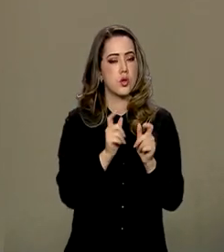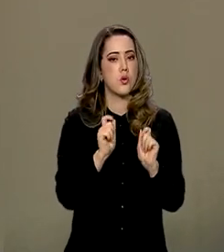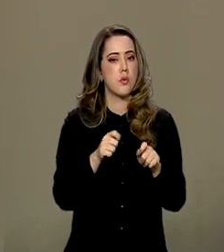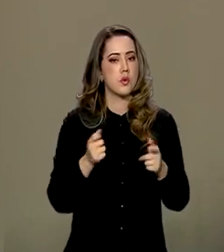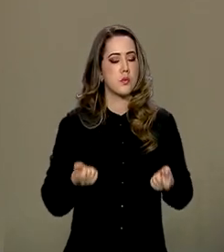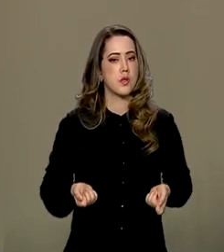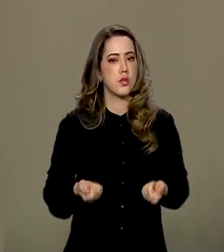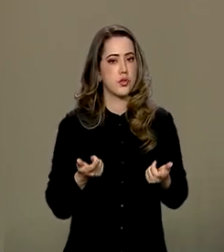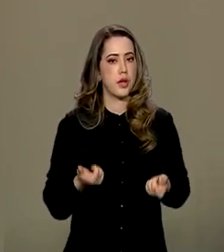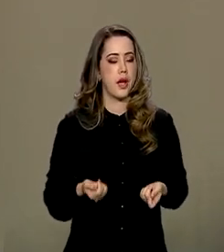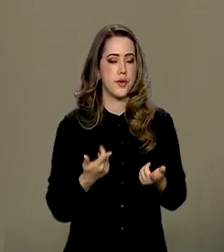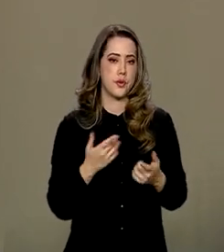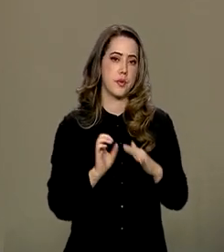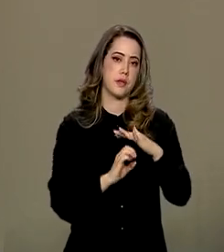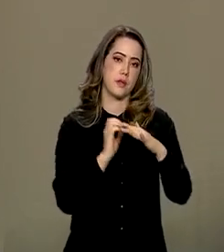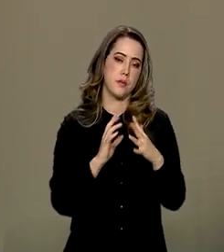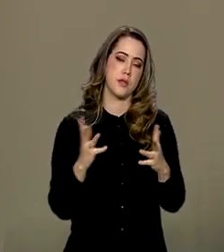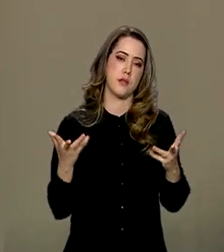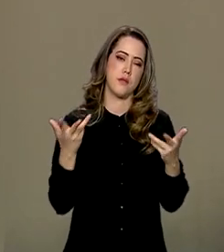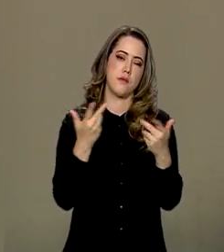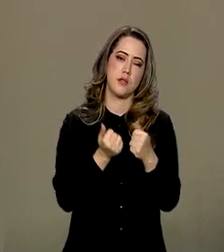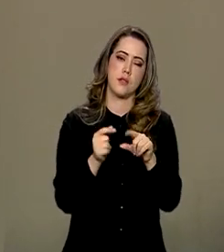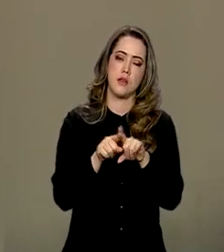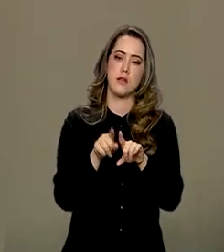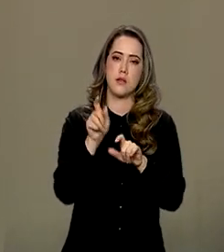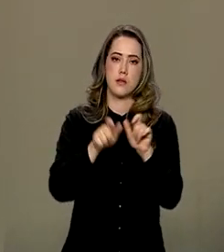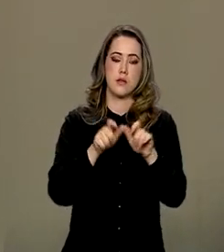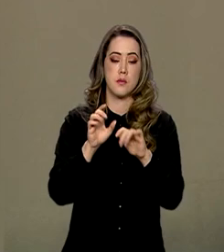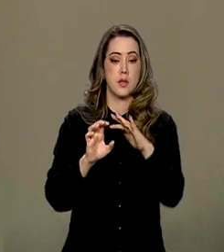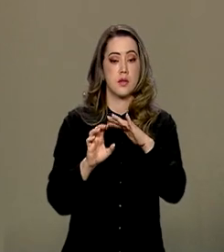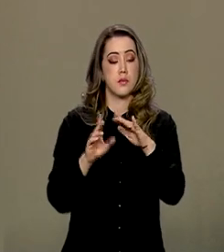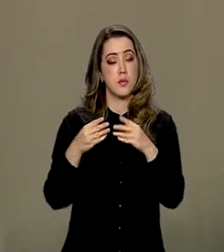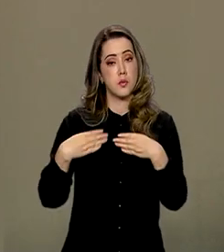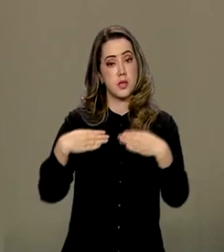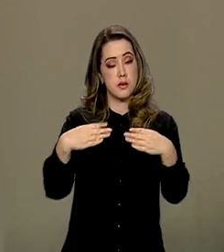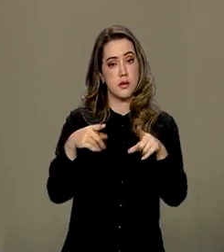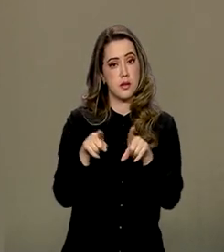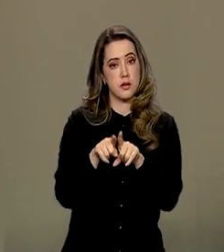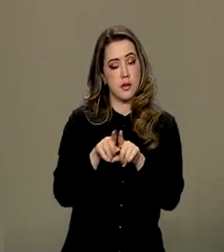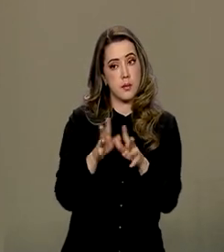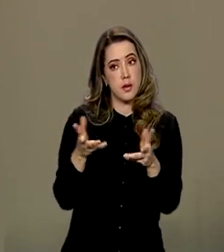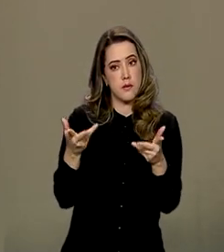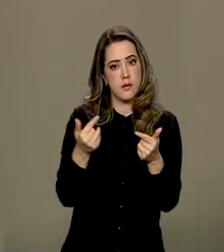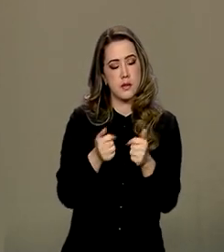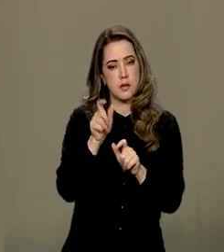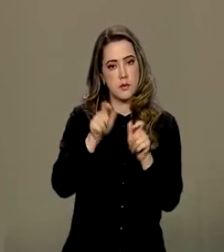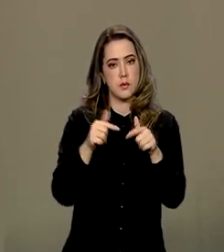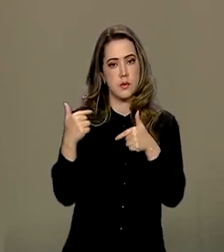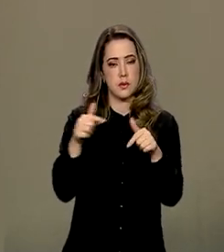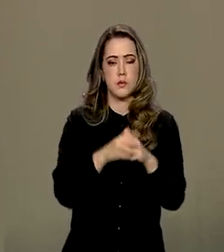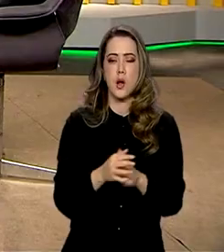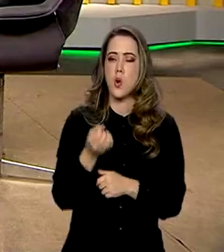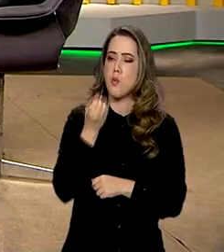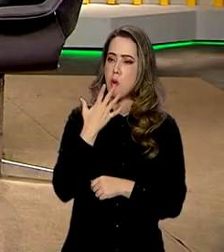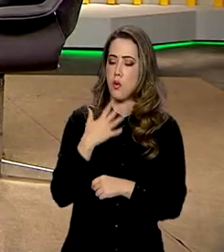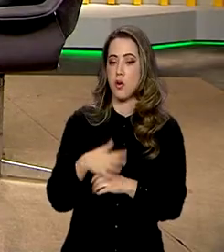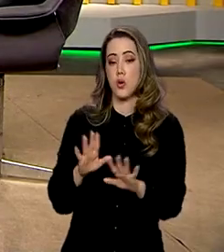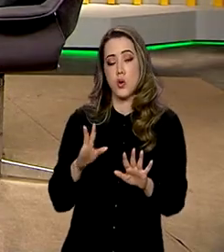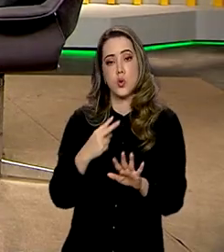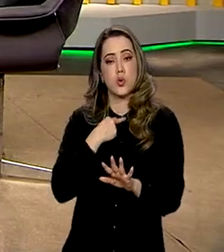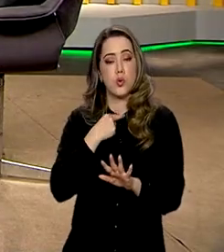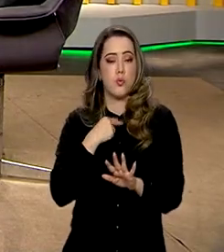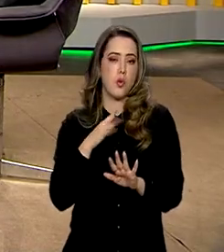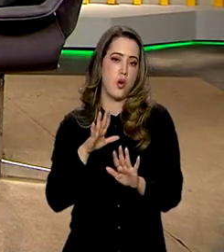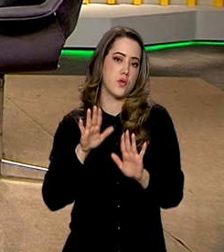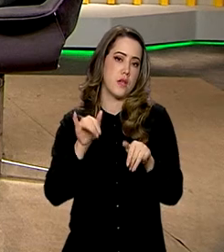empresas e vai trazer eficiência para o Ministério, vai trazer também eficiência para o trabalhador. Muito bom. Eu não podia encerrar